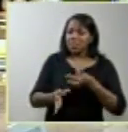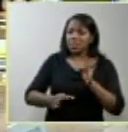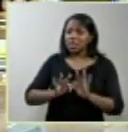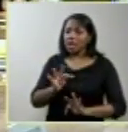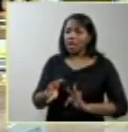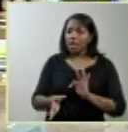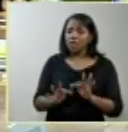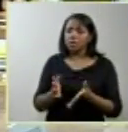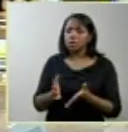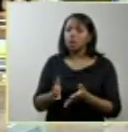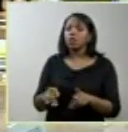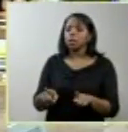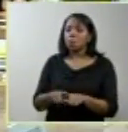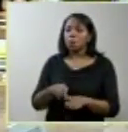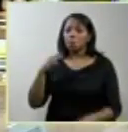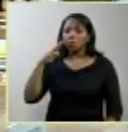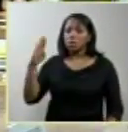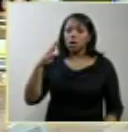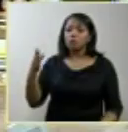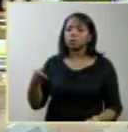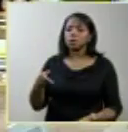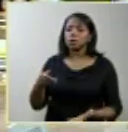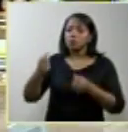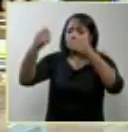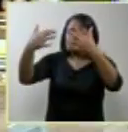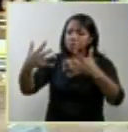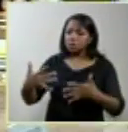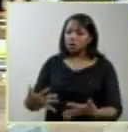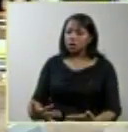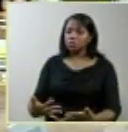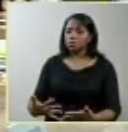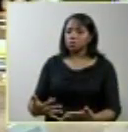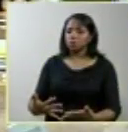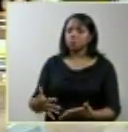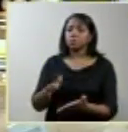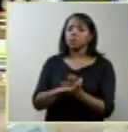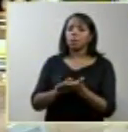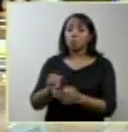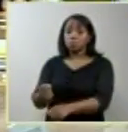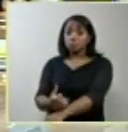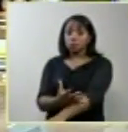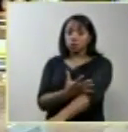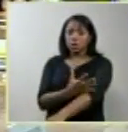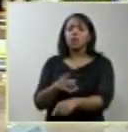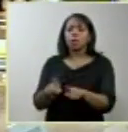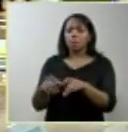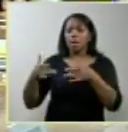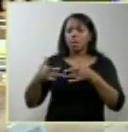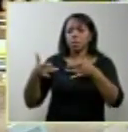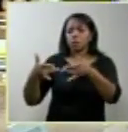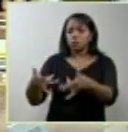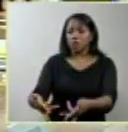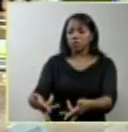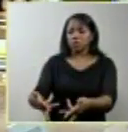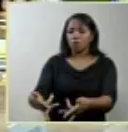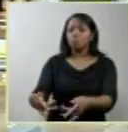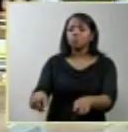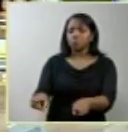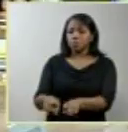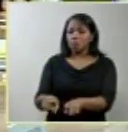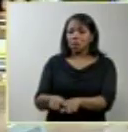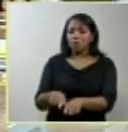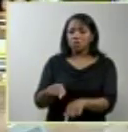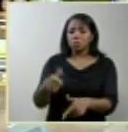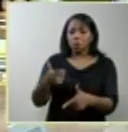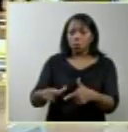a militância esclarecida dela sem a emocionante dedicação dela a esta causa nós não